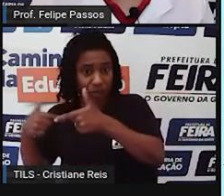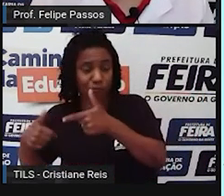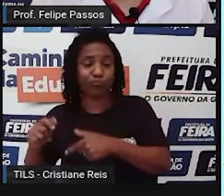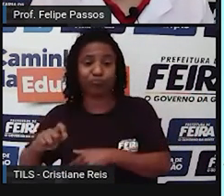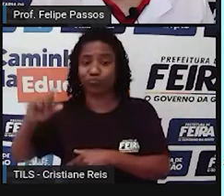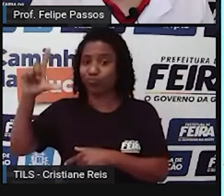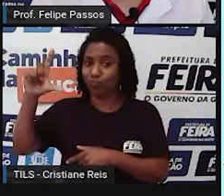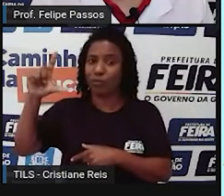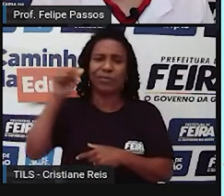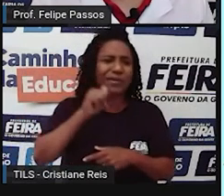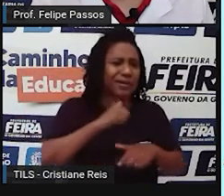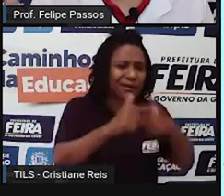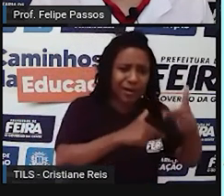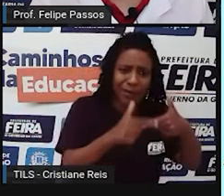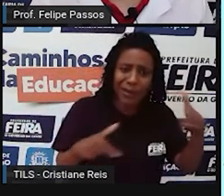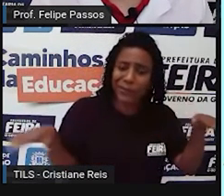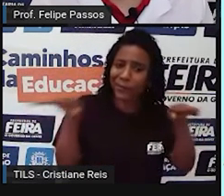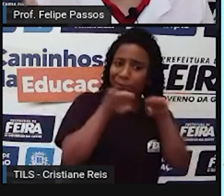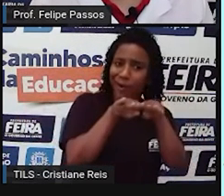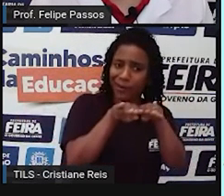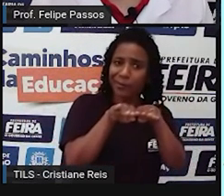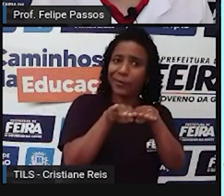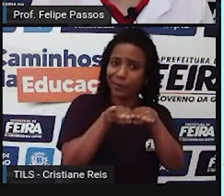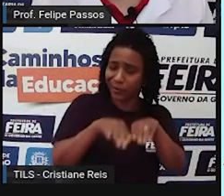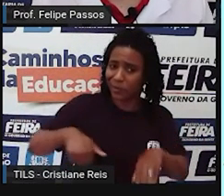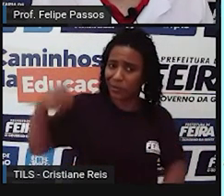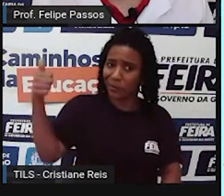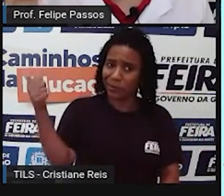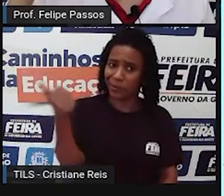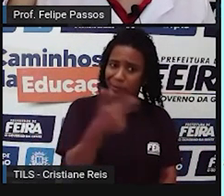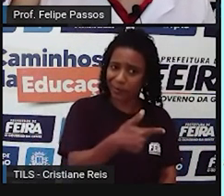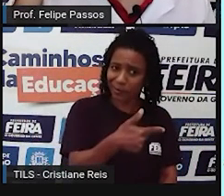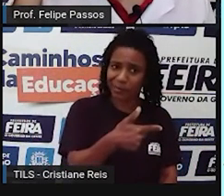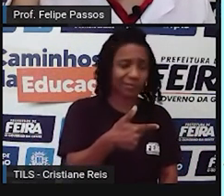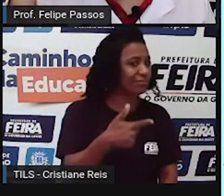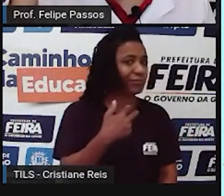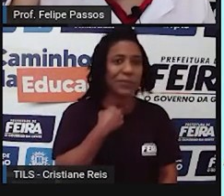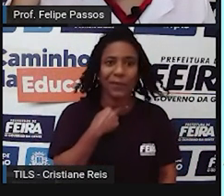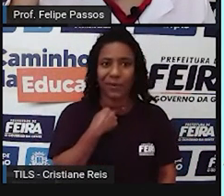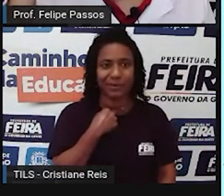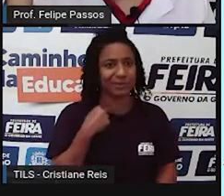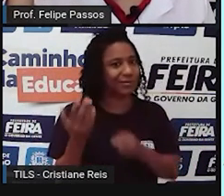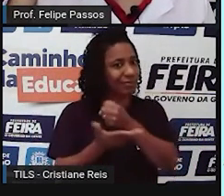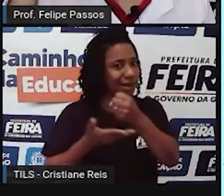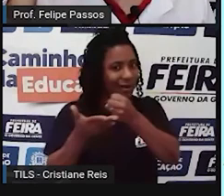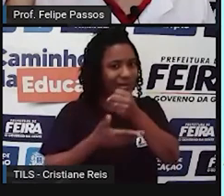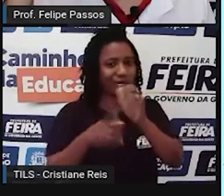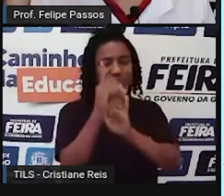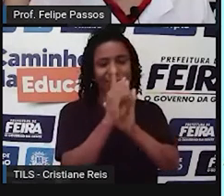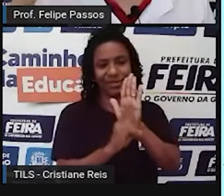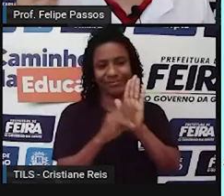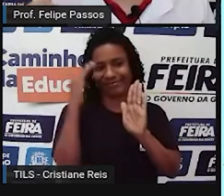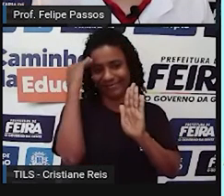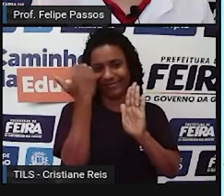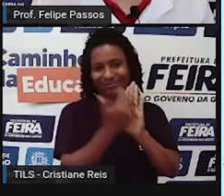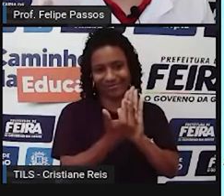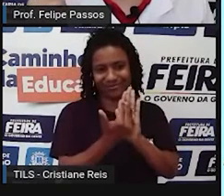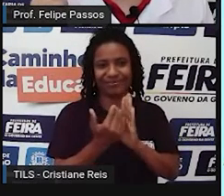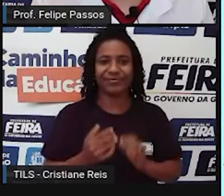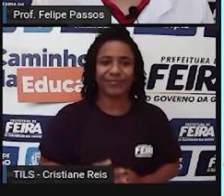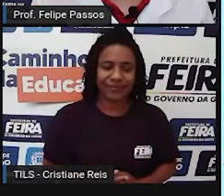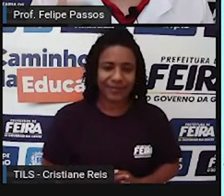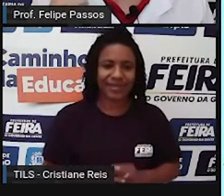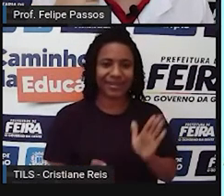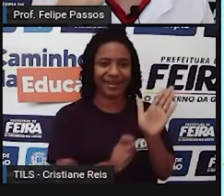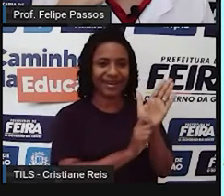nem precisaria discutir isso, né gente? É básico, é direito simples. Artigo 24. Toda pessoa tem direito ao repouso e